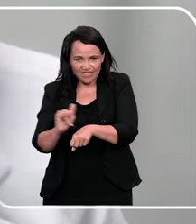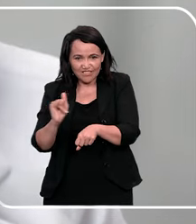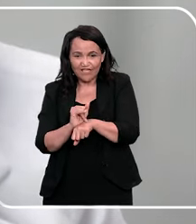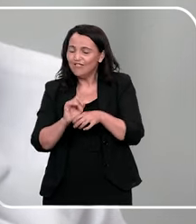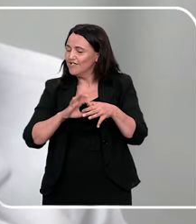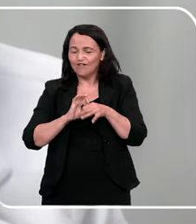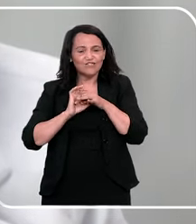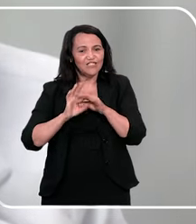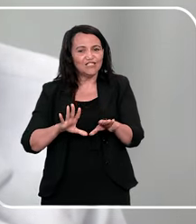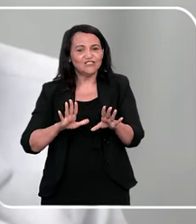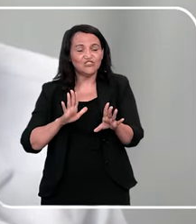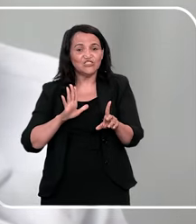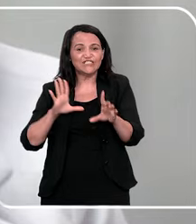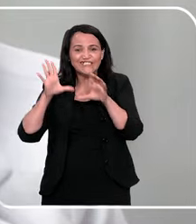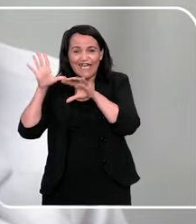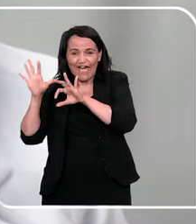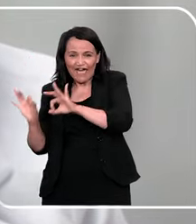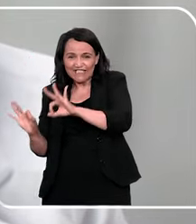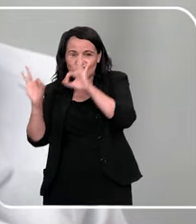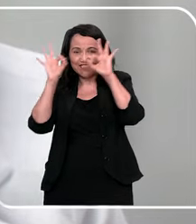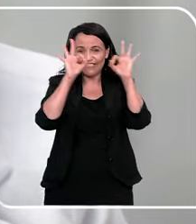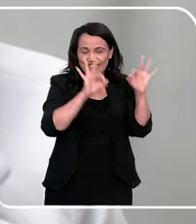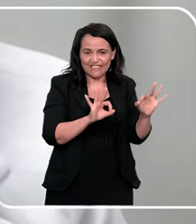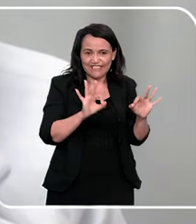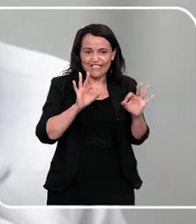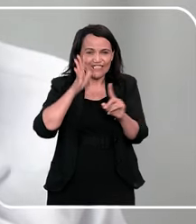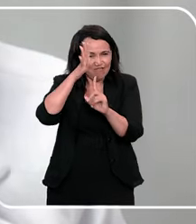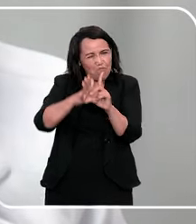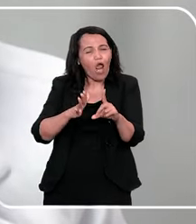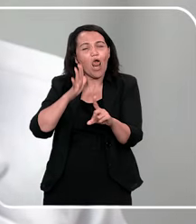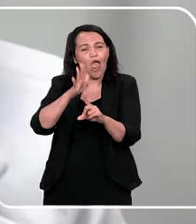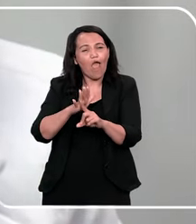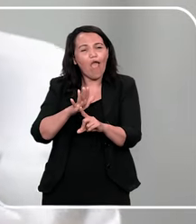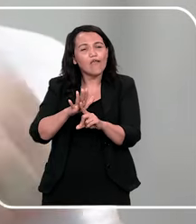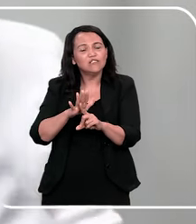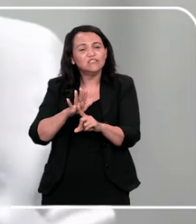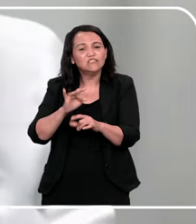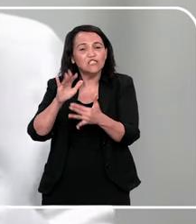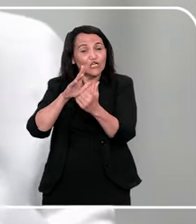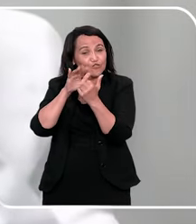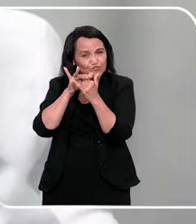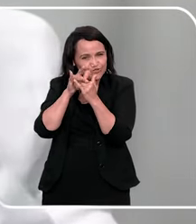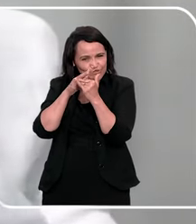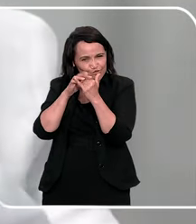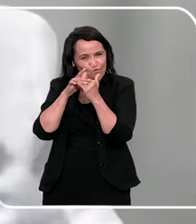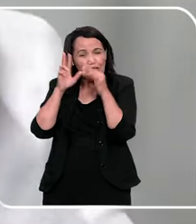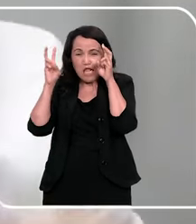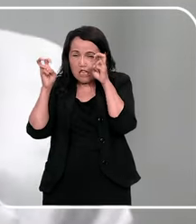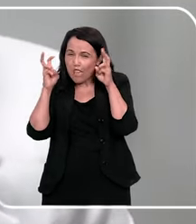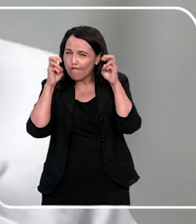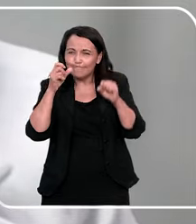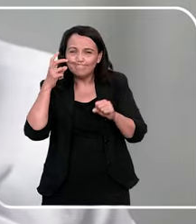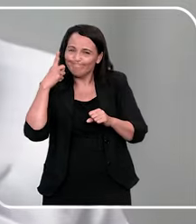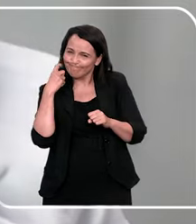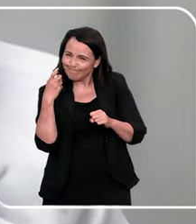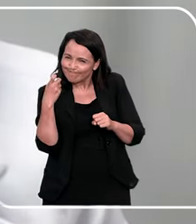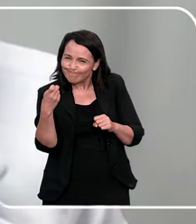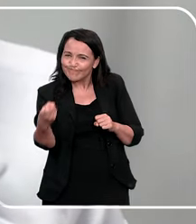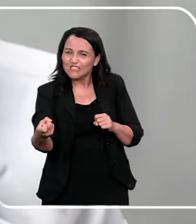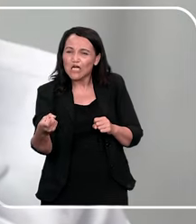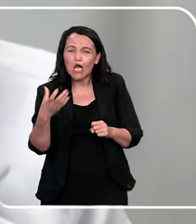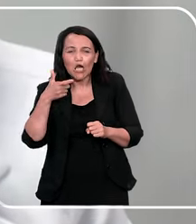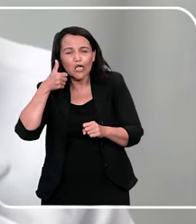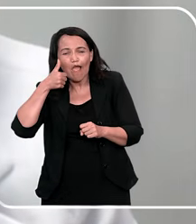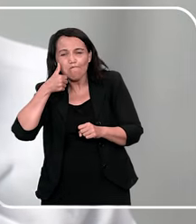deixem de assistir as palestras que estão disponíveis no YouTube, que tem muito assunto interessante e pertinente para a gente que é pai,